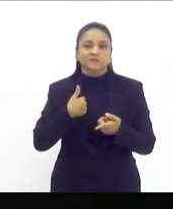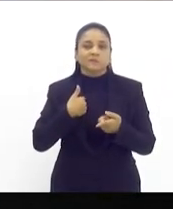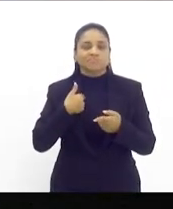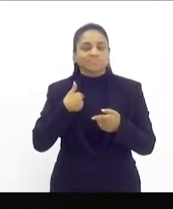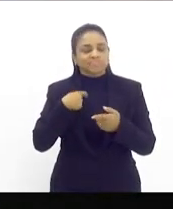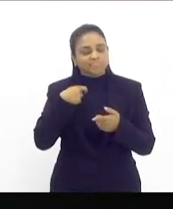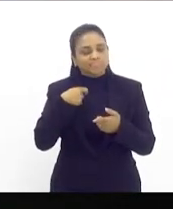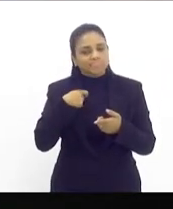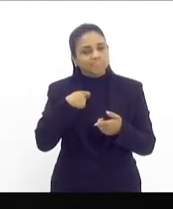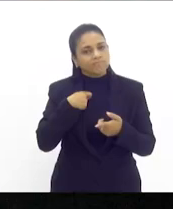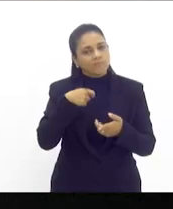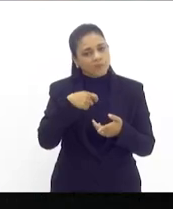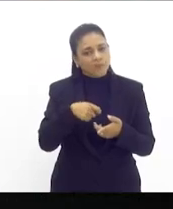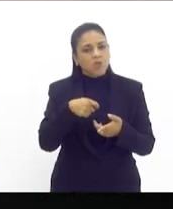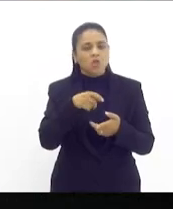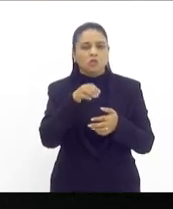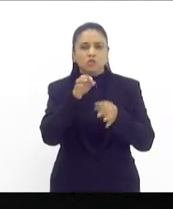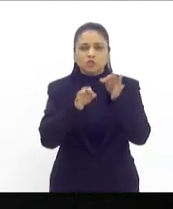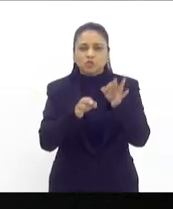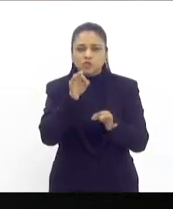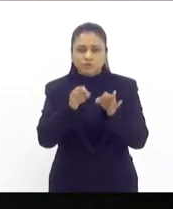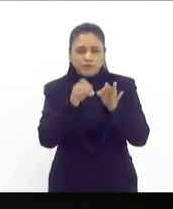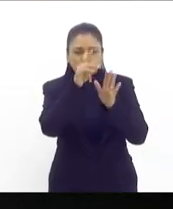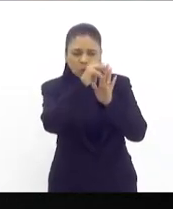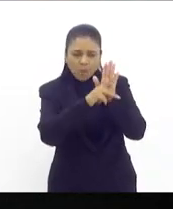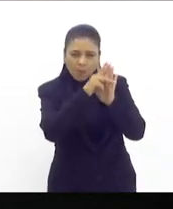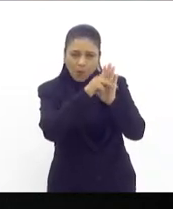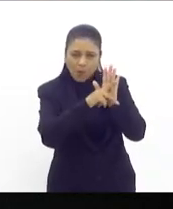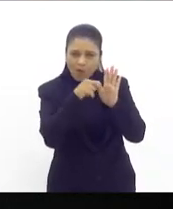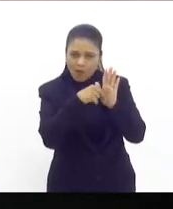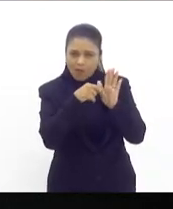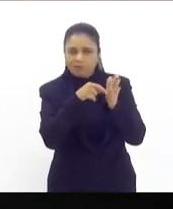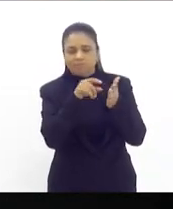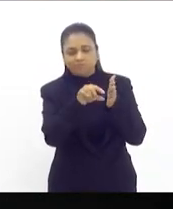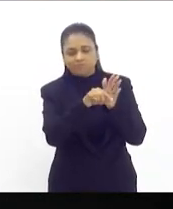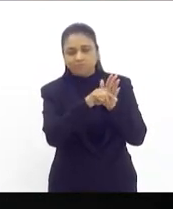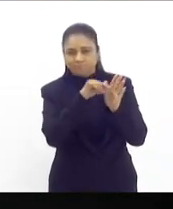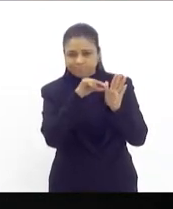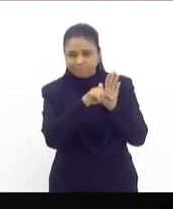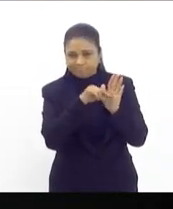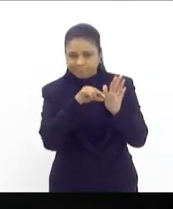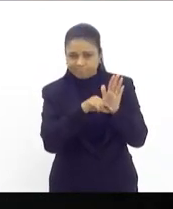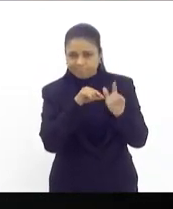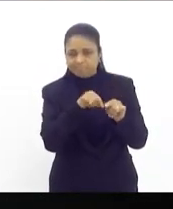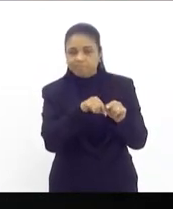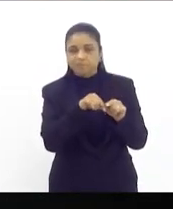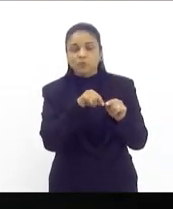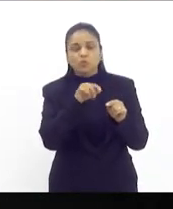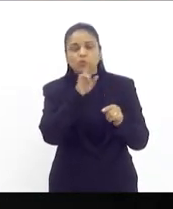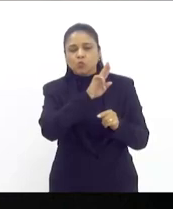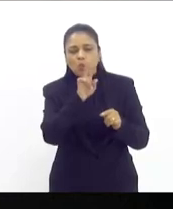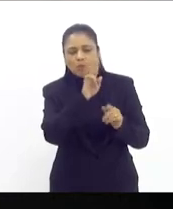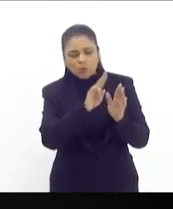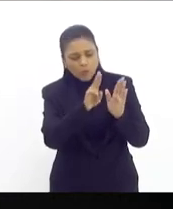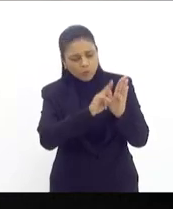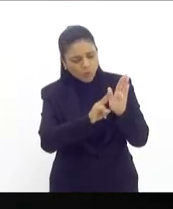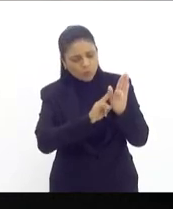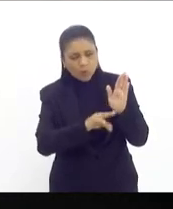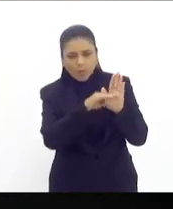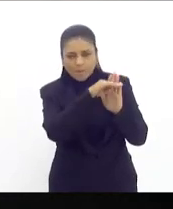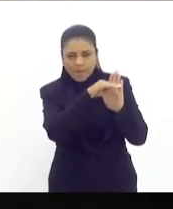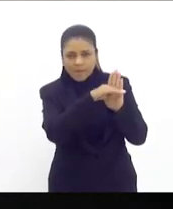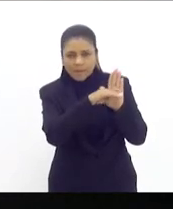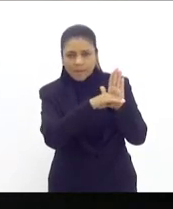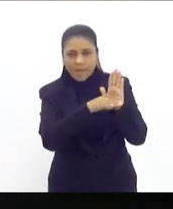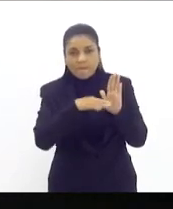de colocar na justificativa do projeto, vice-presidente Brazão, eu coloquei o nome de um a um dos mestres do Brasil